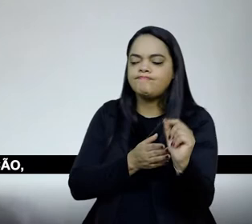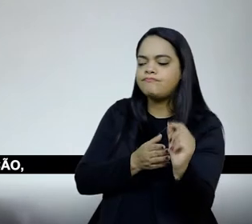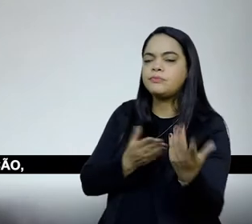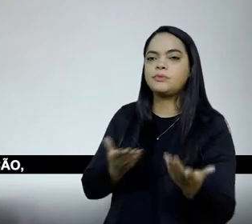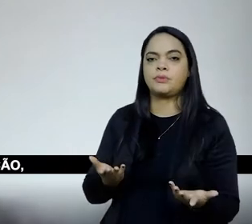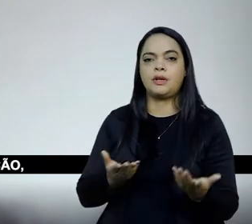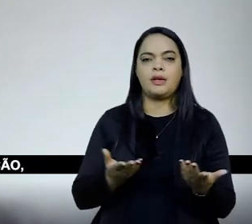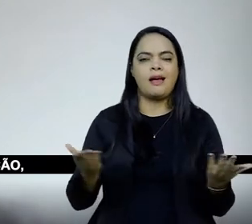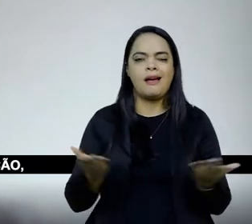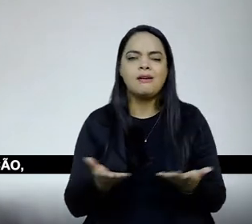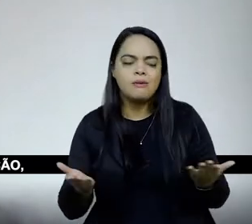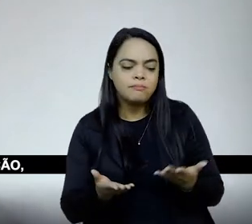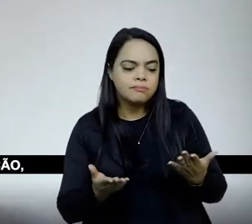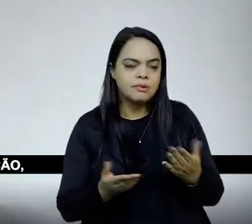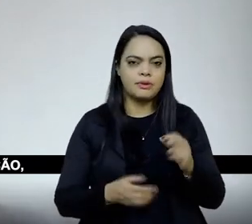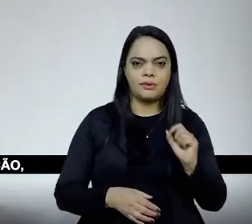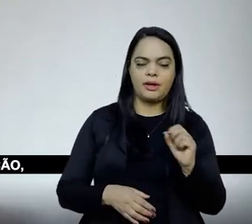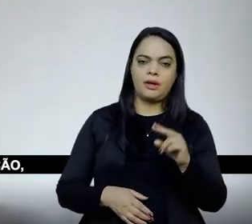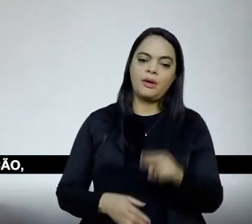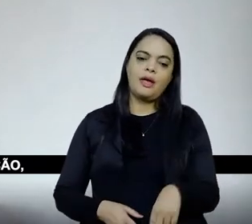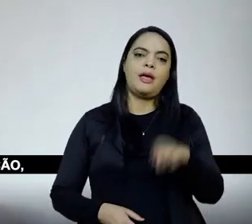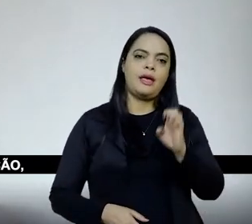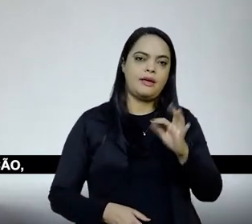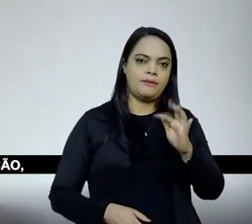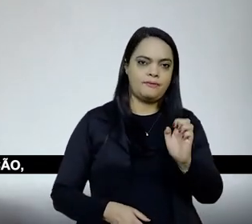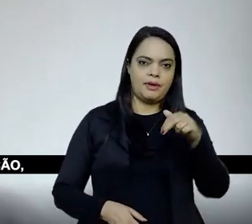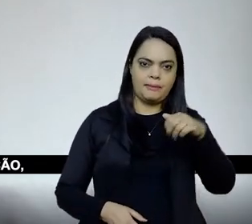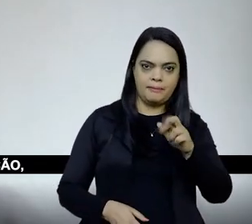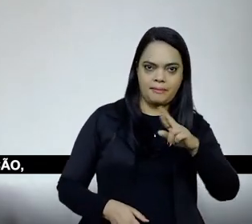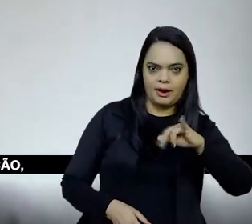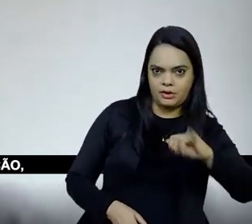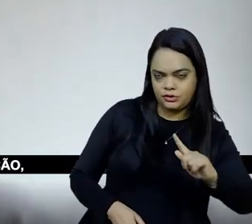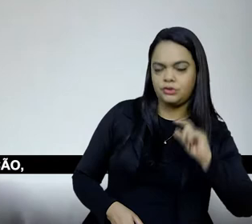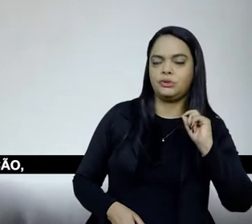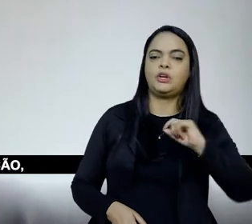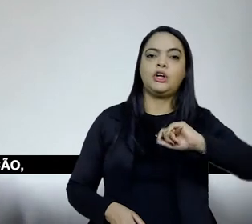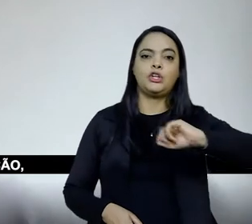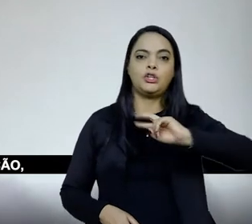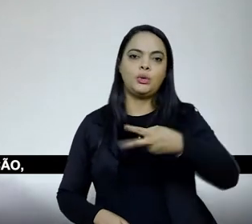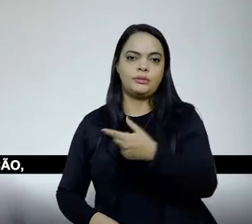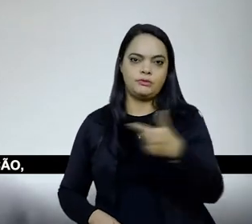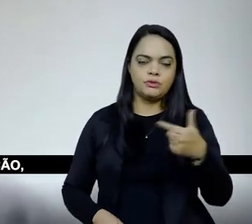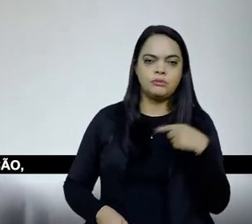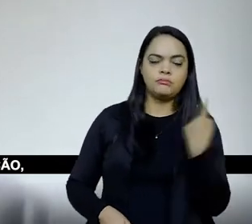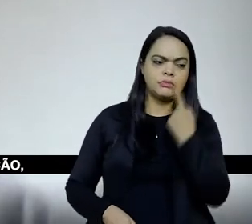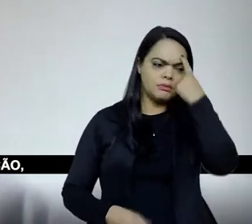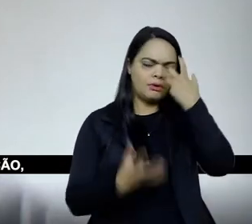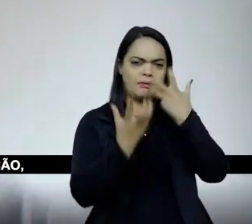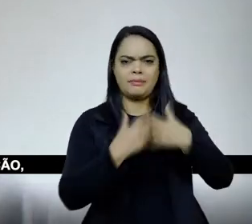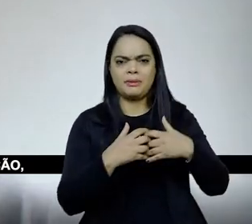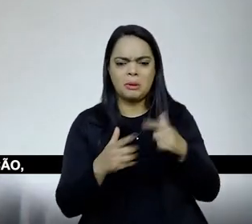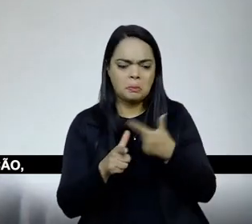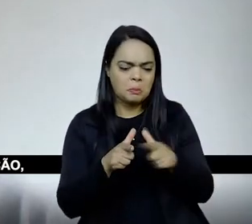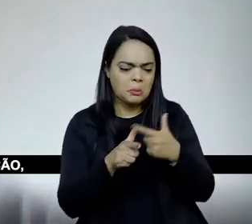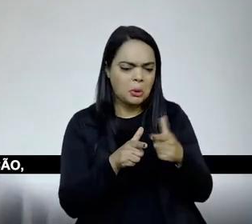agora da efeméride, em 2022, a nossa ideia foi... Quer dizer, isso não é um problema